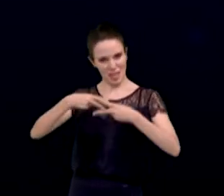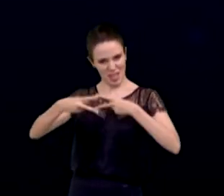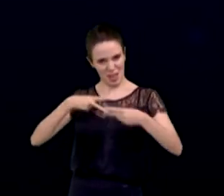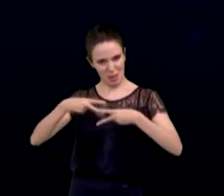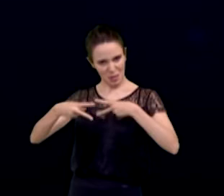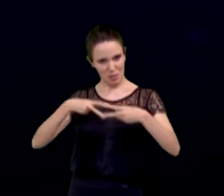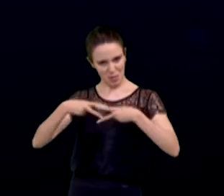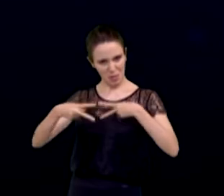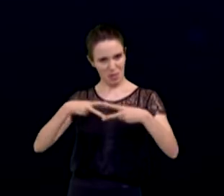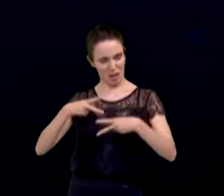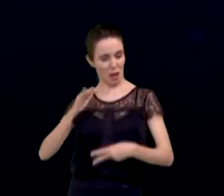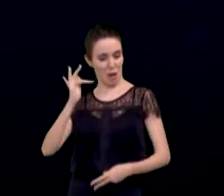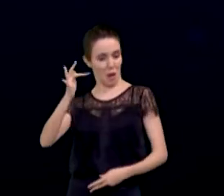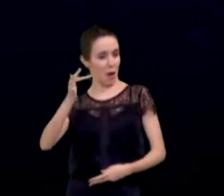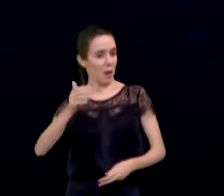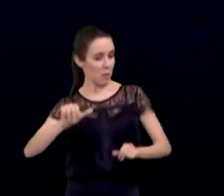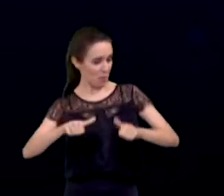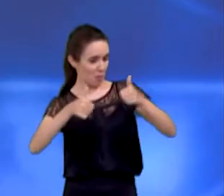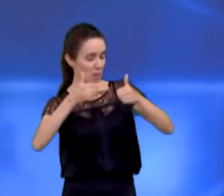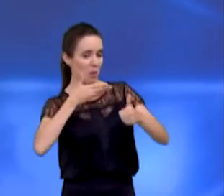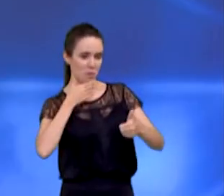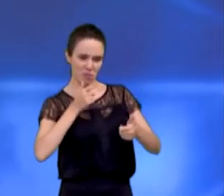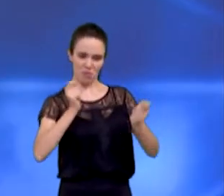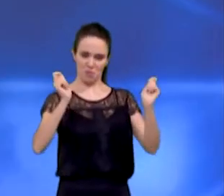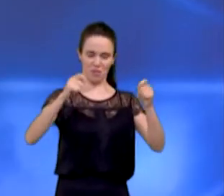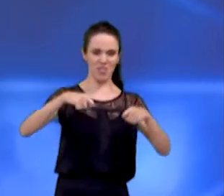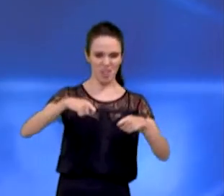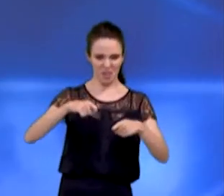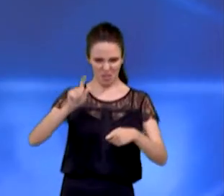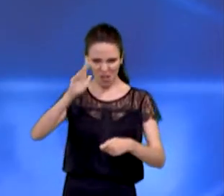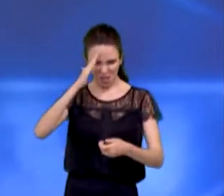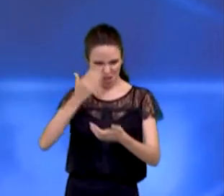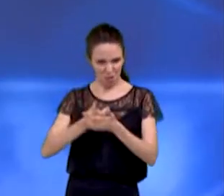do atual prefeito. Essa é a minha pergunta.